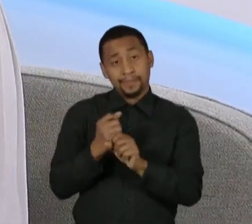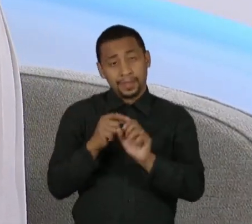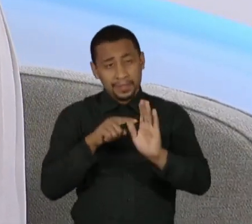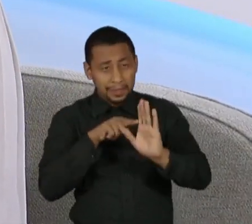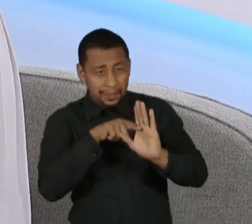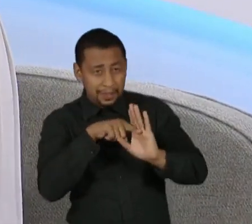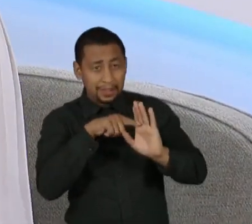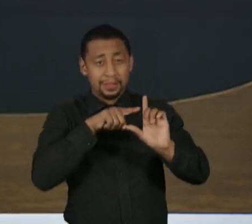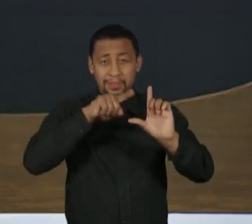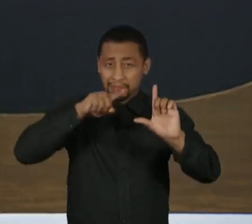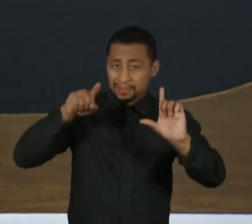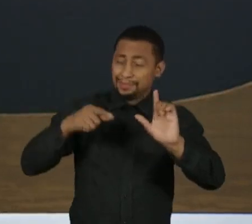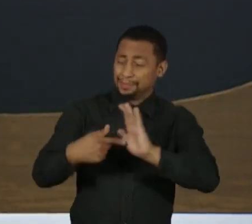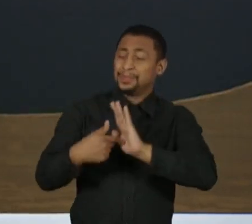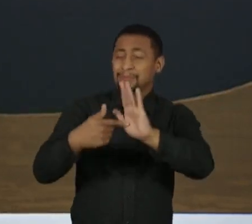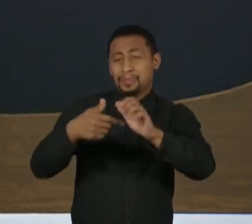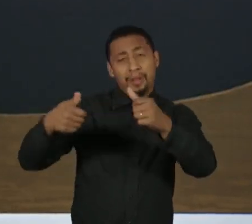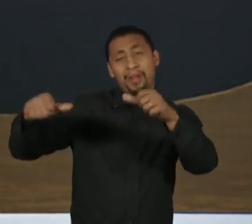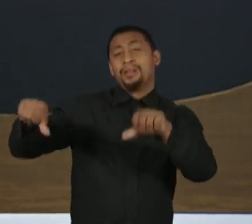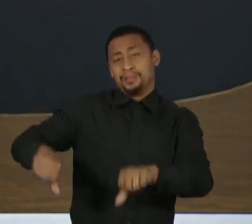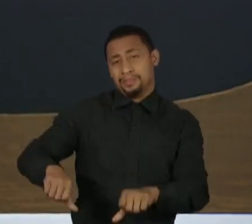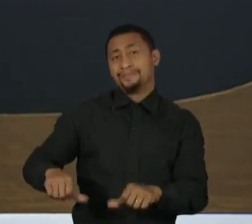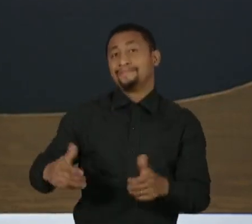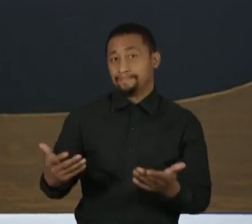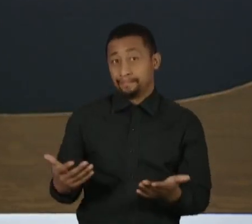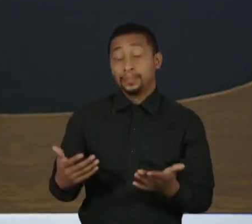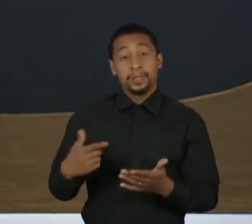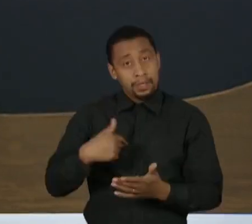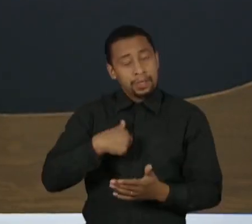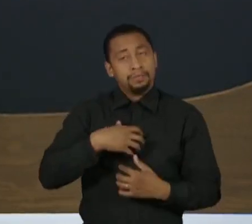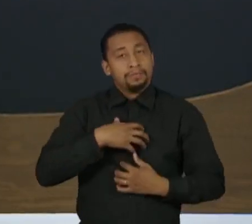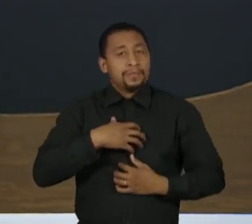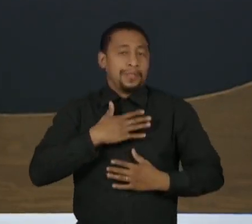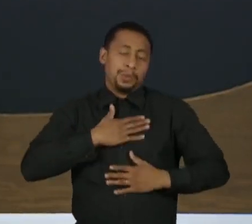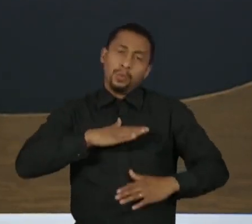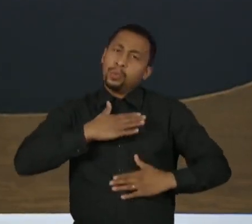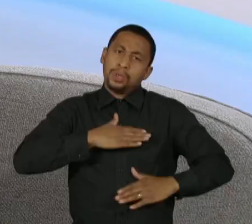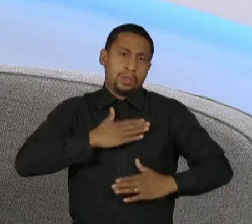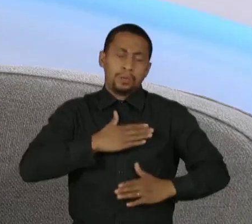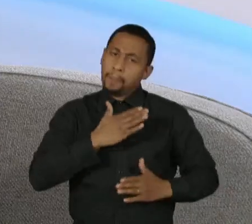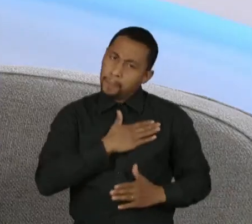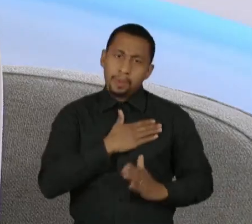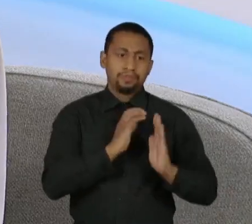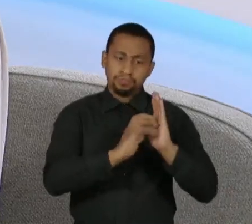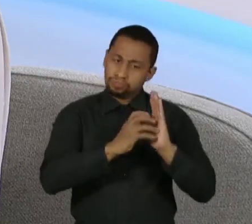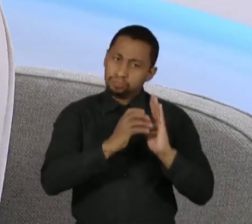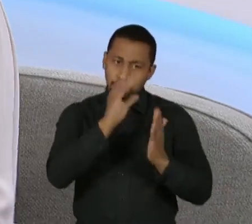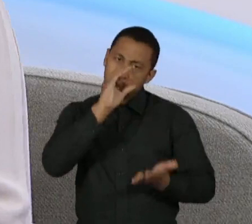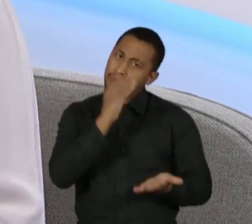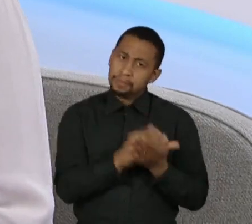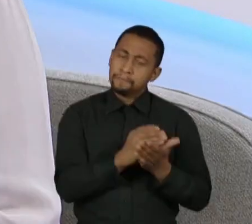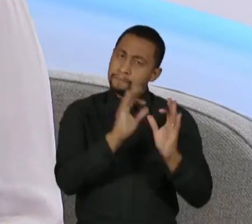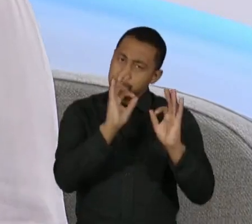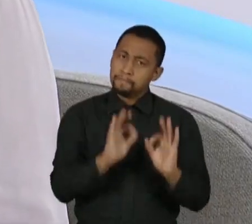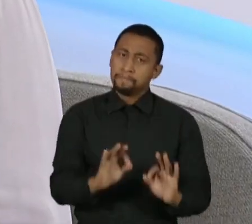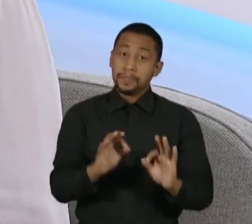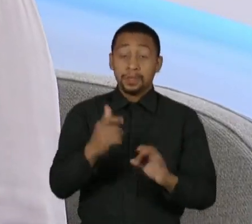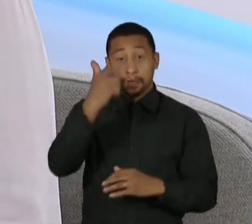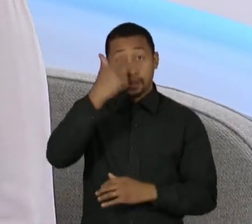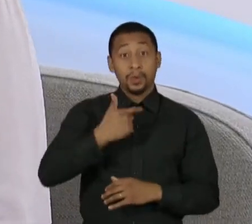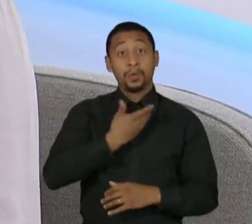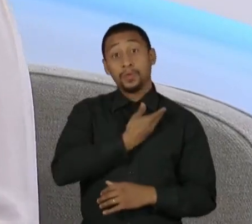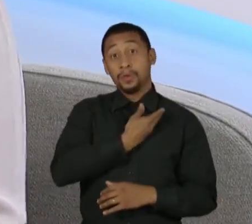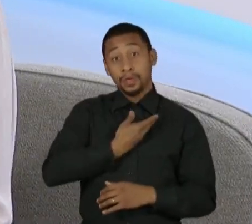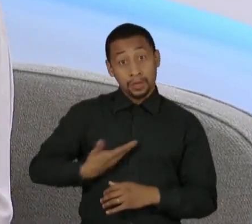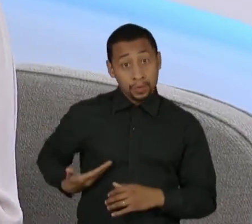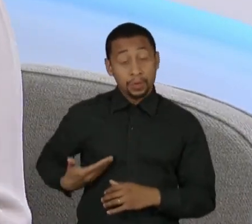Vera, com muita tranquilidade faço parte do PSDB, estamos reconstruindo o partido. E como governadora estou, sim,